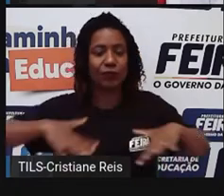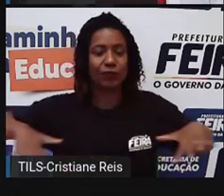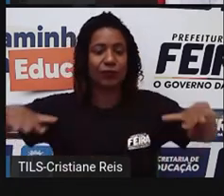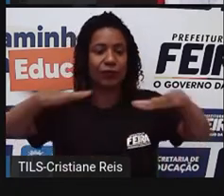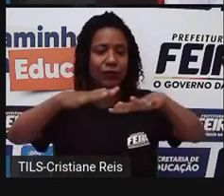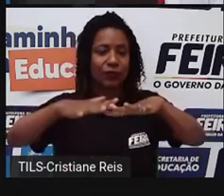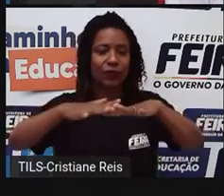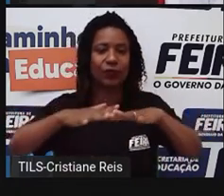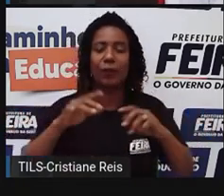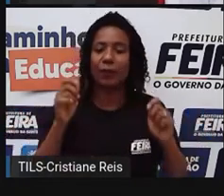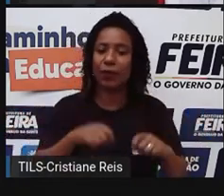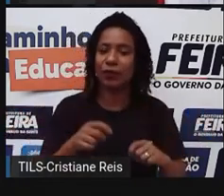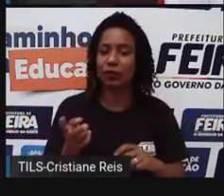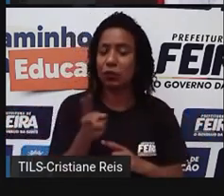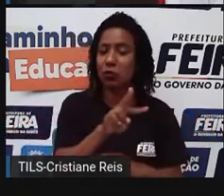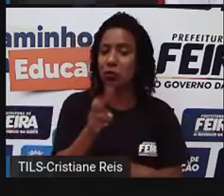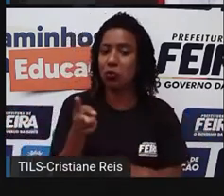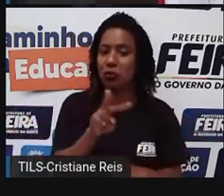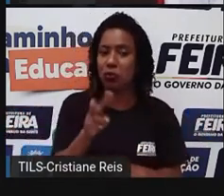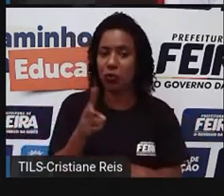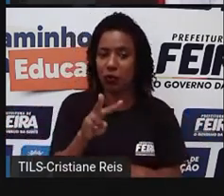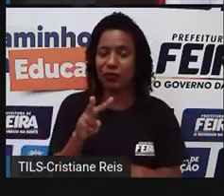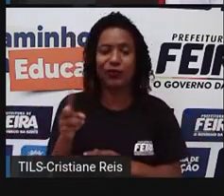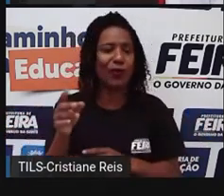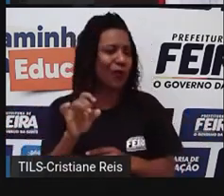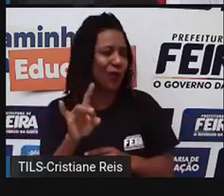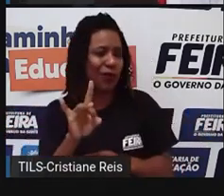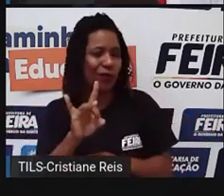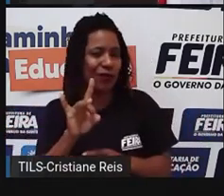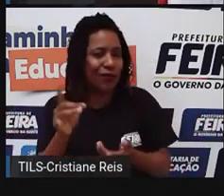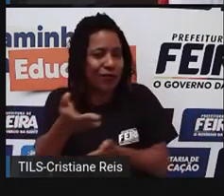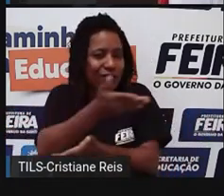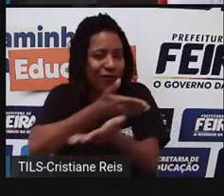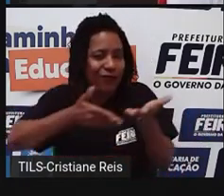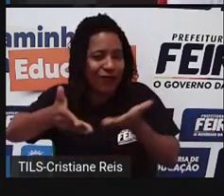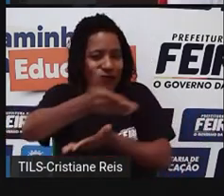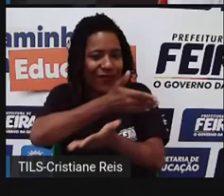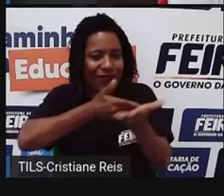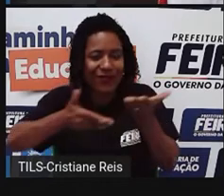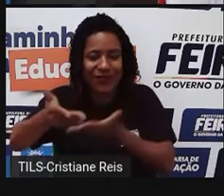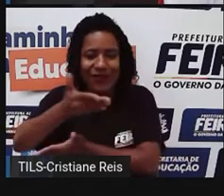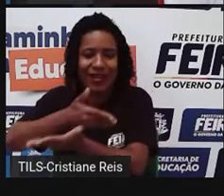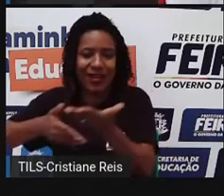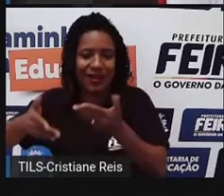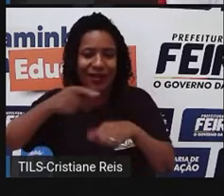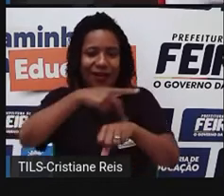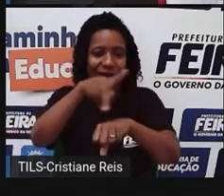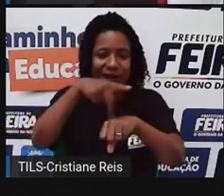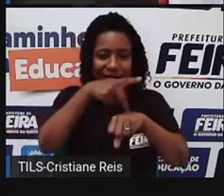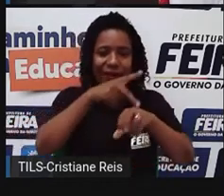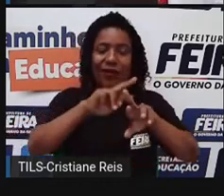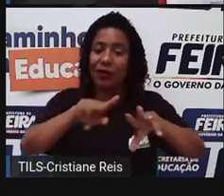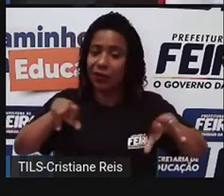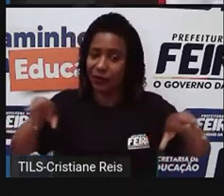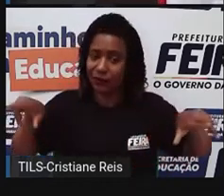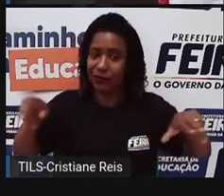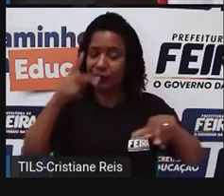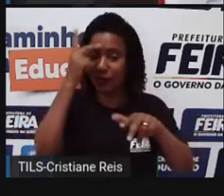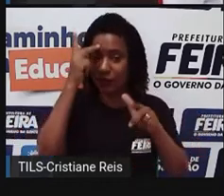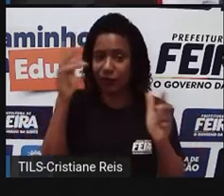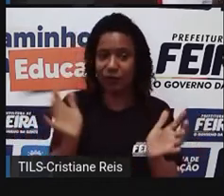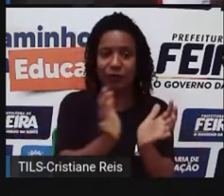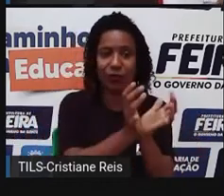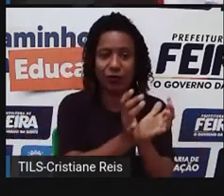né, entre dois países ou entre vários países. E que, de certa forma, acabam impactando, né, a vida das pessoas de